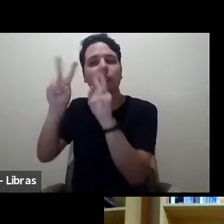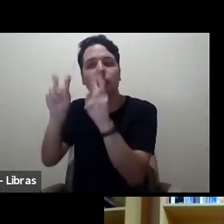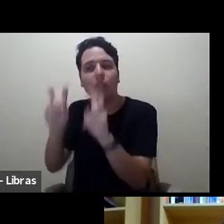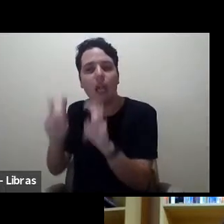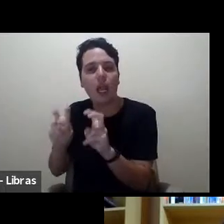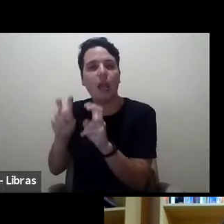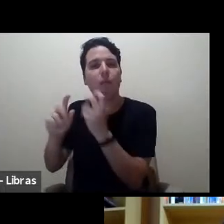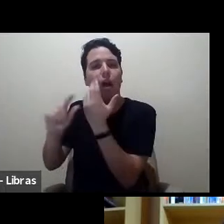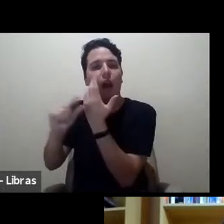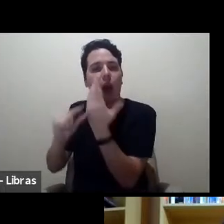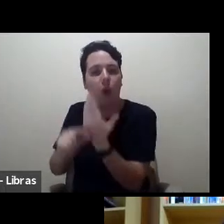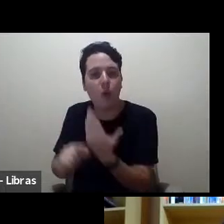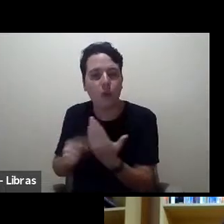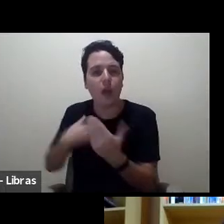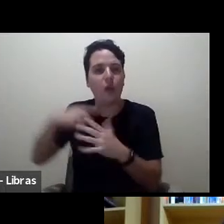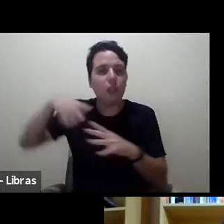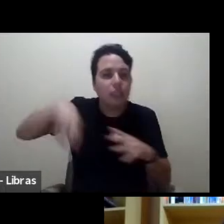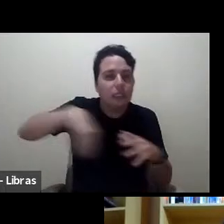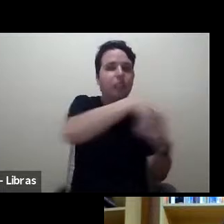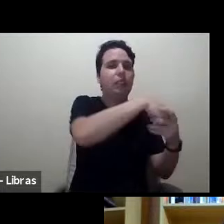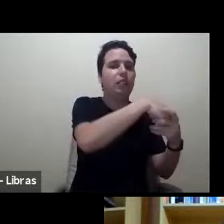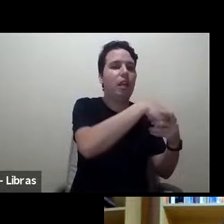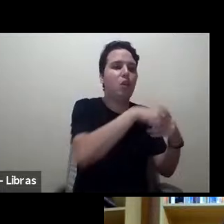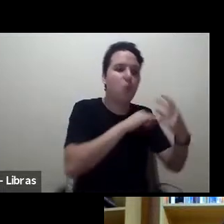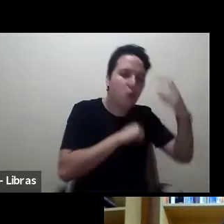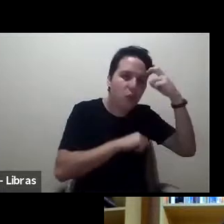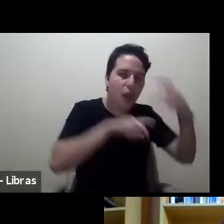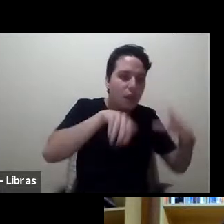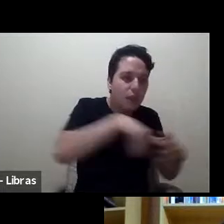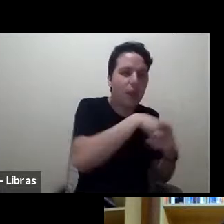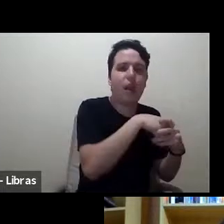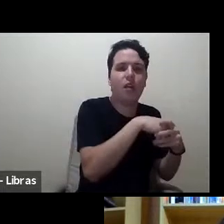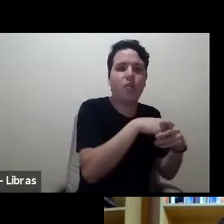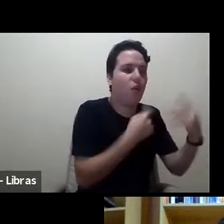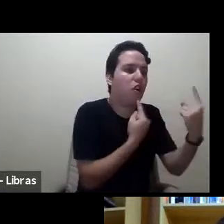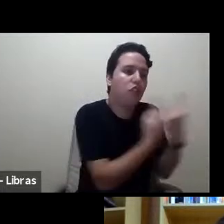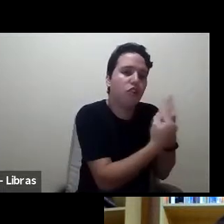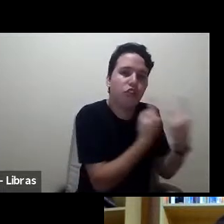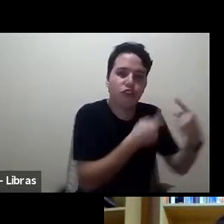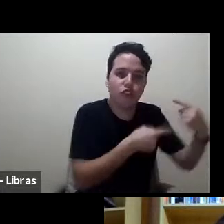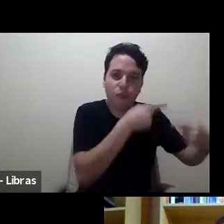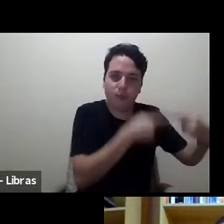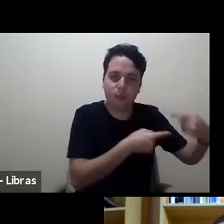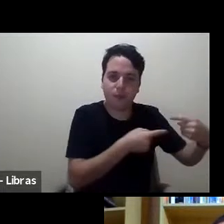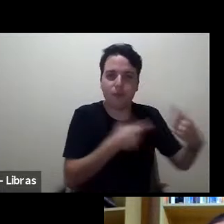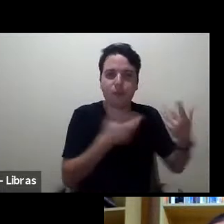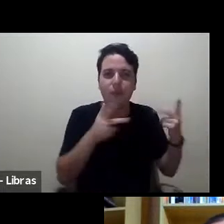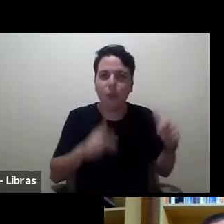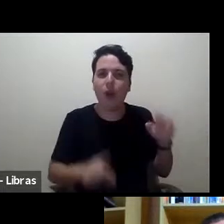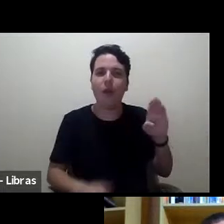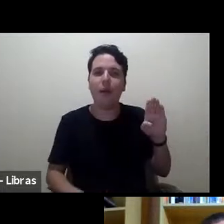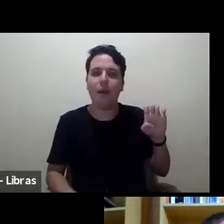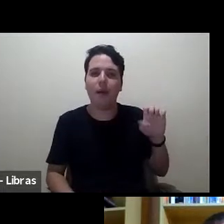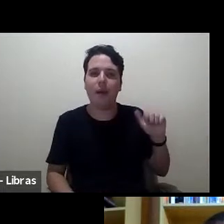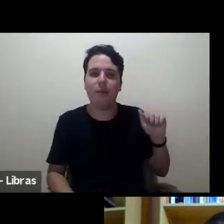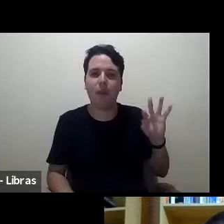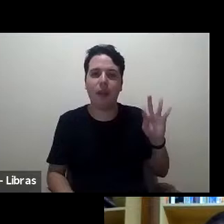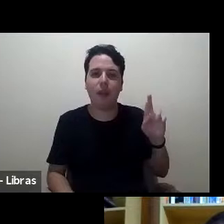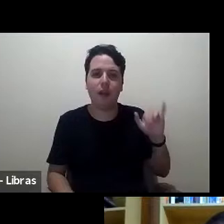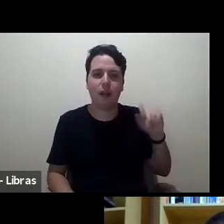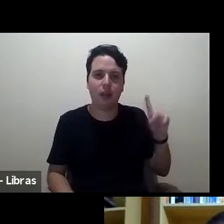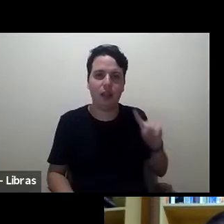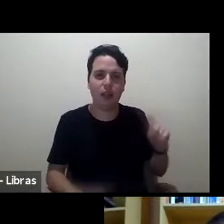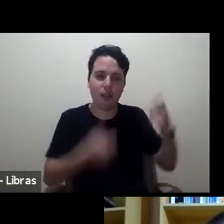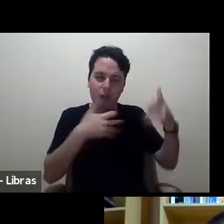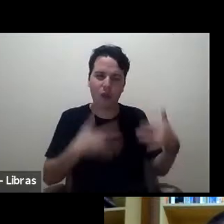ou fazer parte daquela cultura. Então, tu dizias, Beatriz, qualquer livro pode ser resenhado